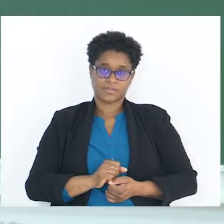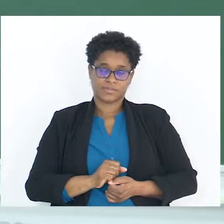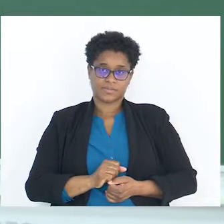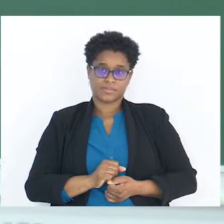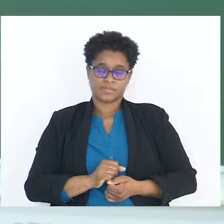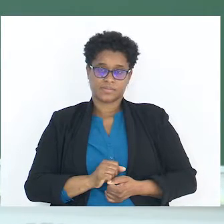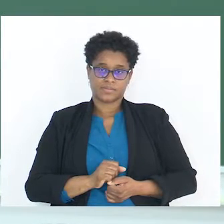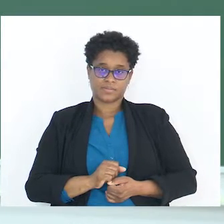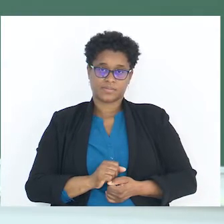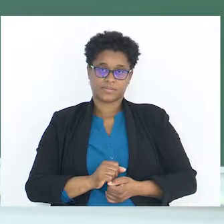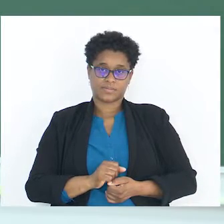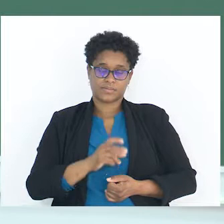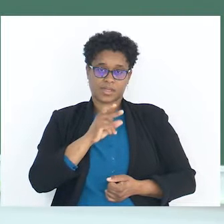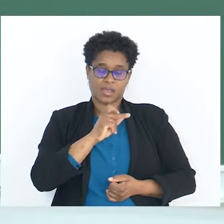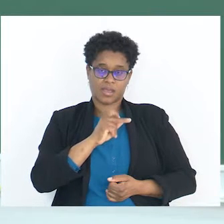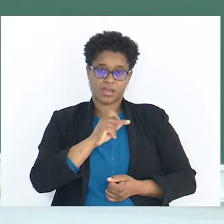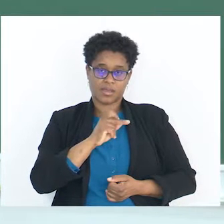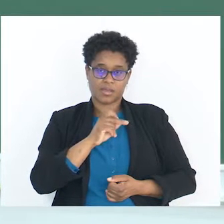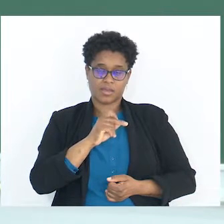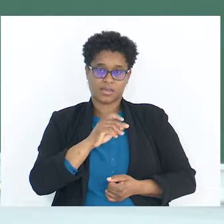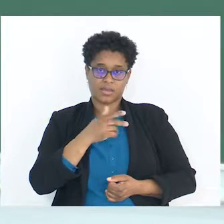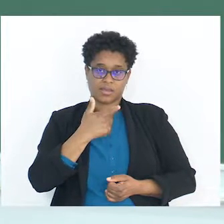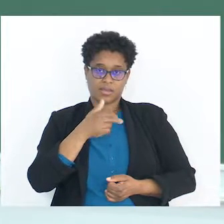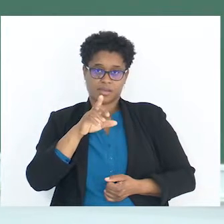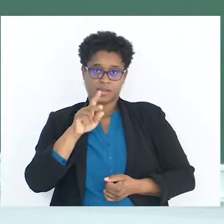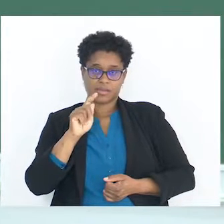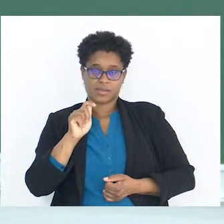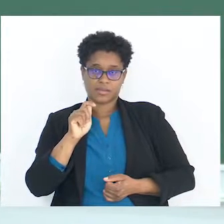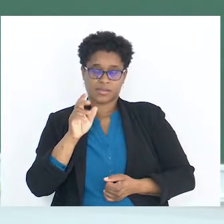a... atriz...